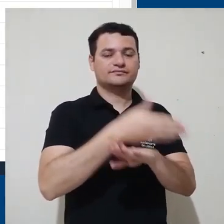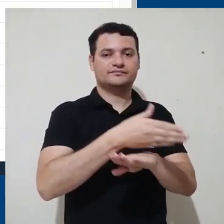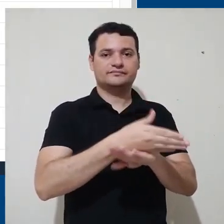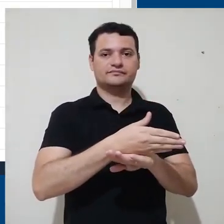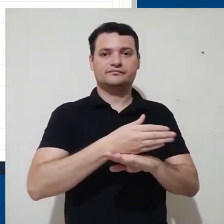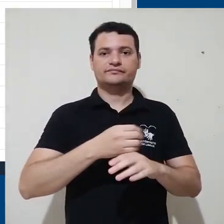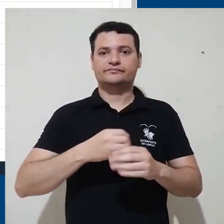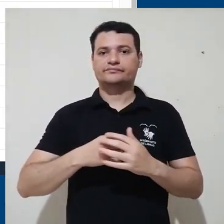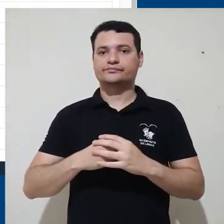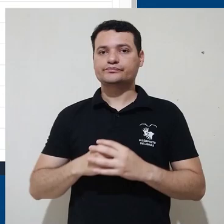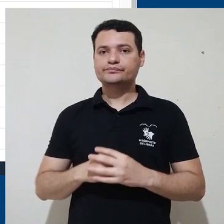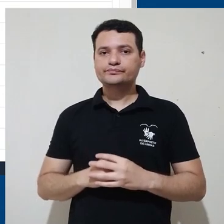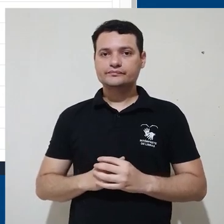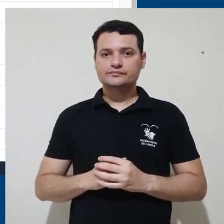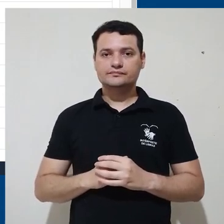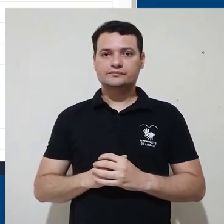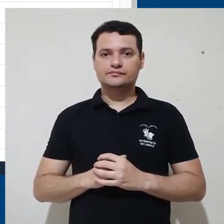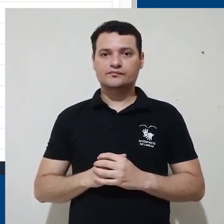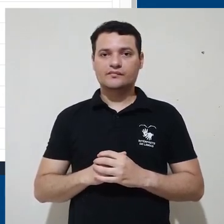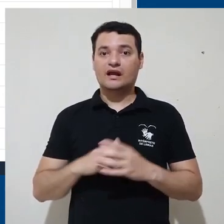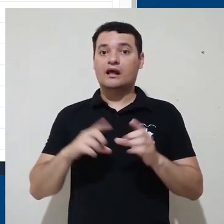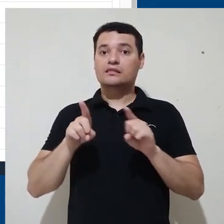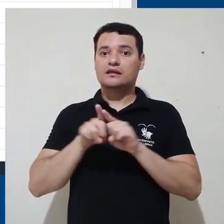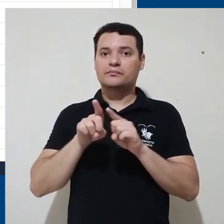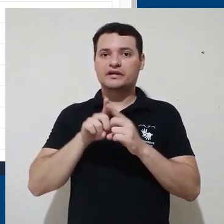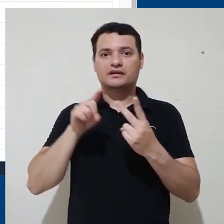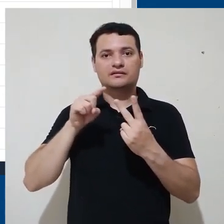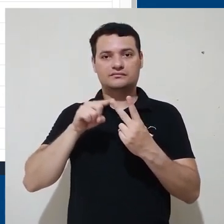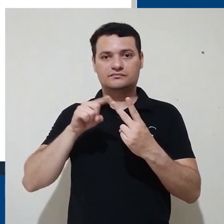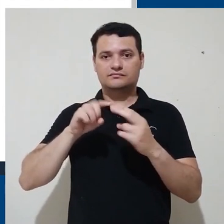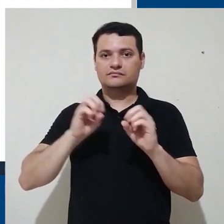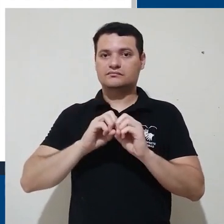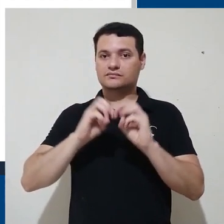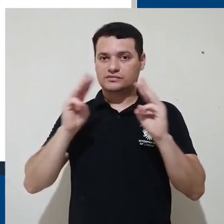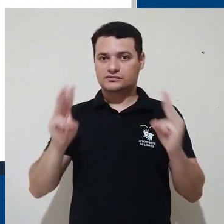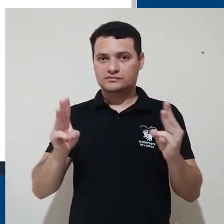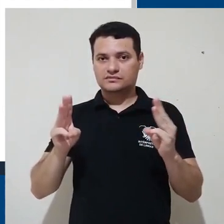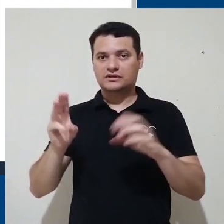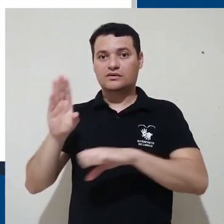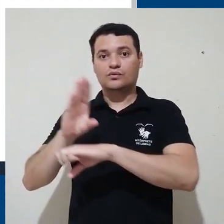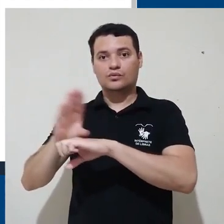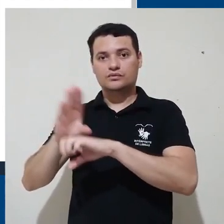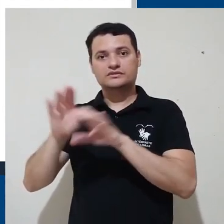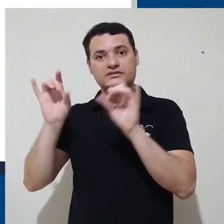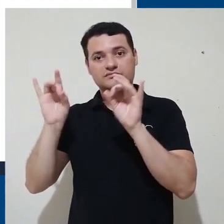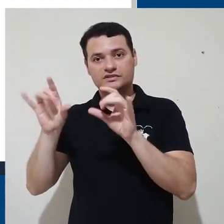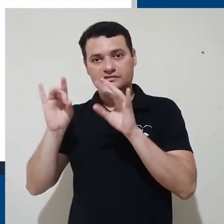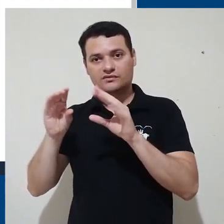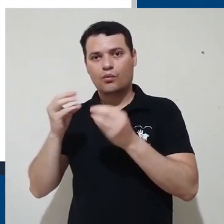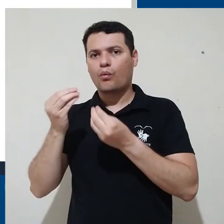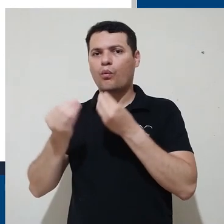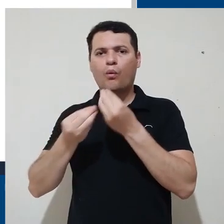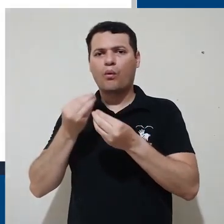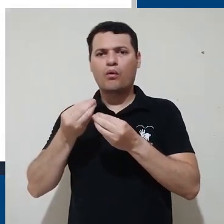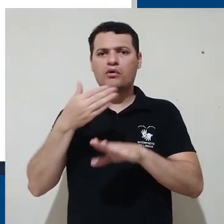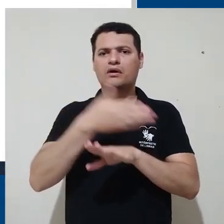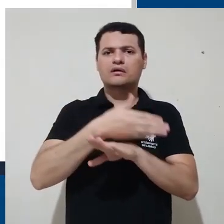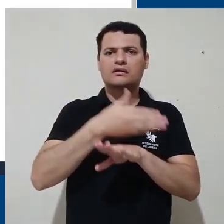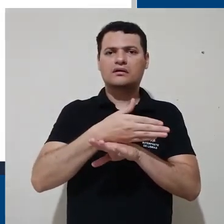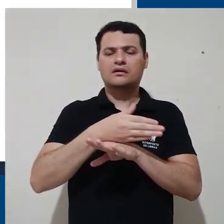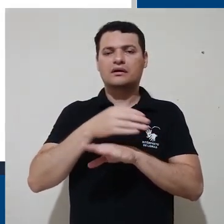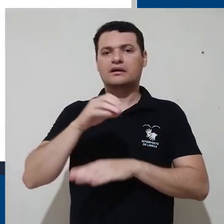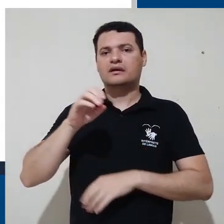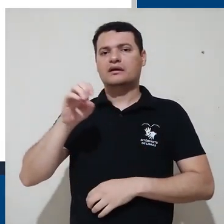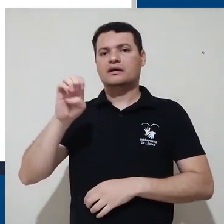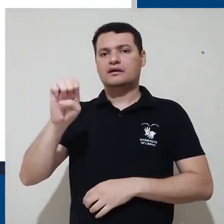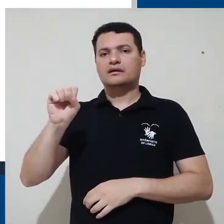é possível entrar nessa plataforma e fazer acesso aos cursos. Também temos a plataforma de especialização, que pode ser acessada